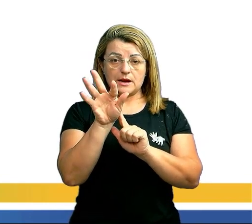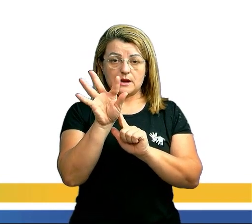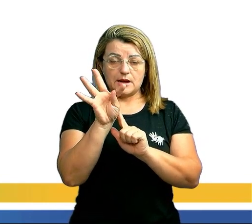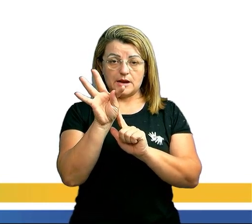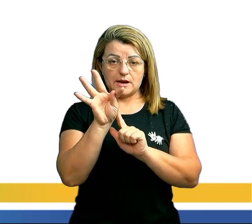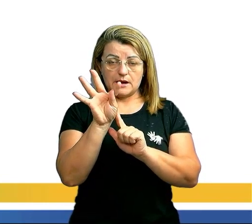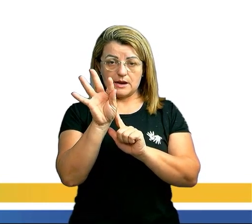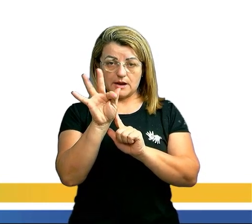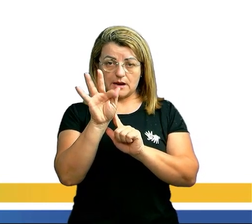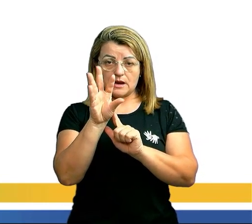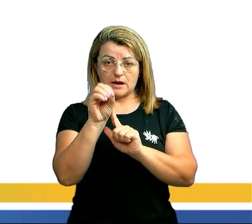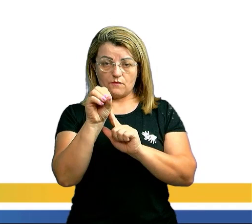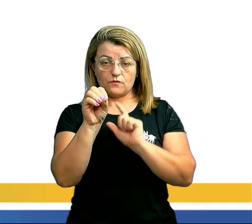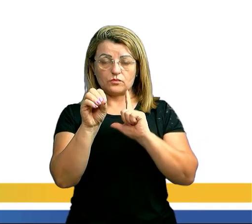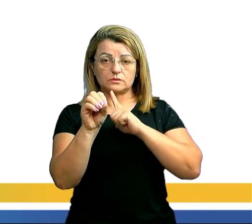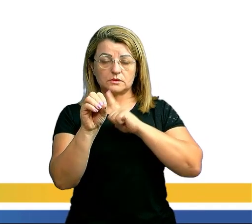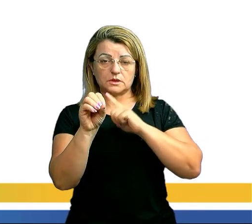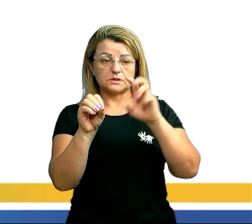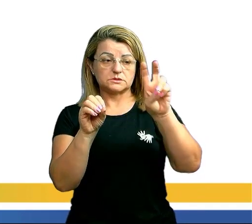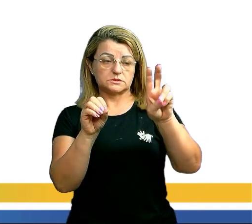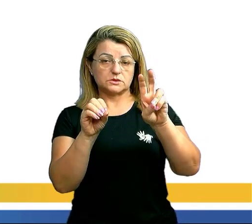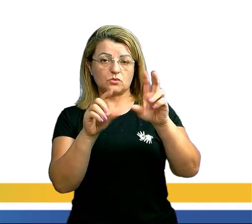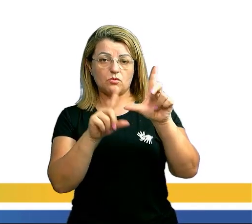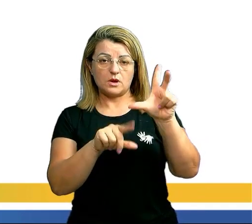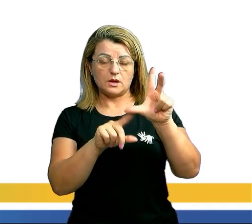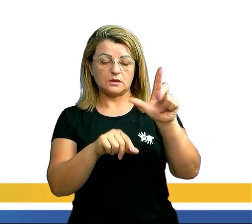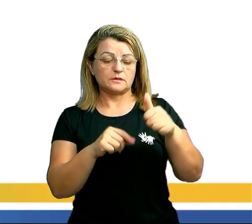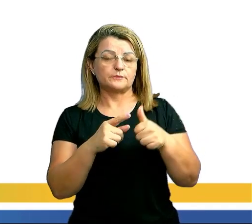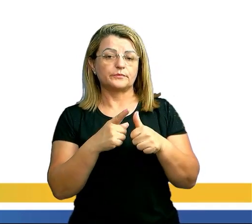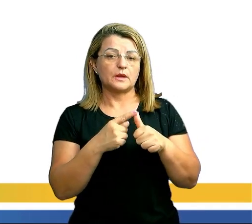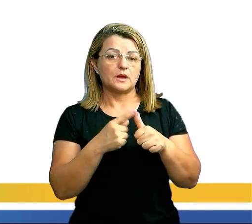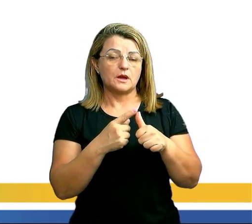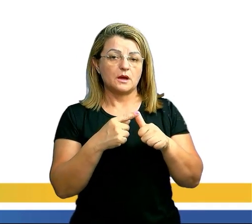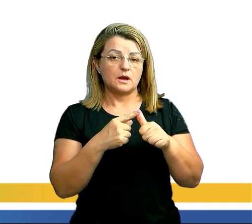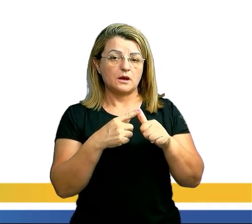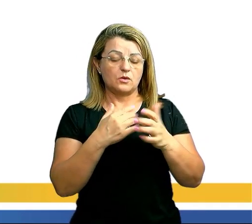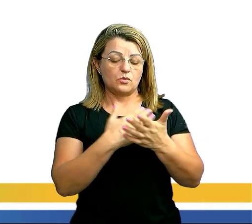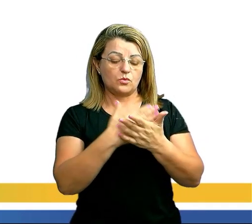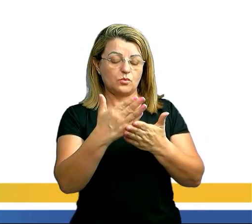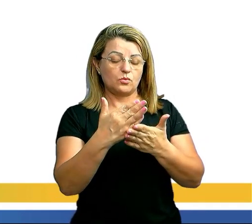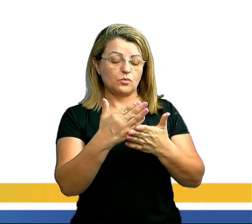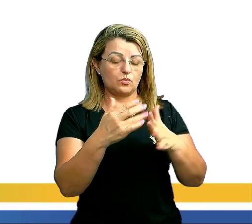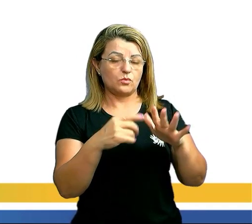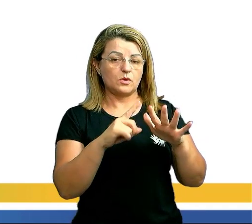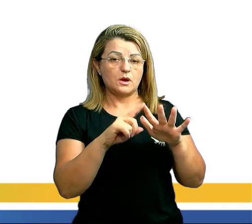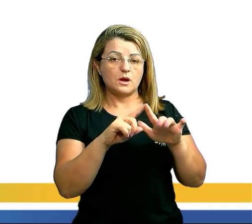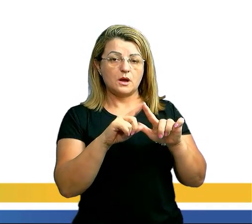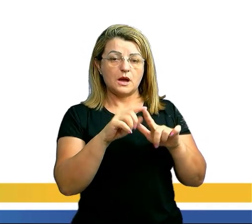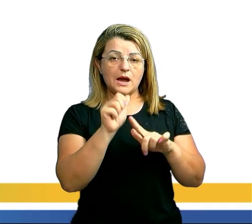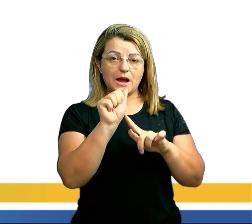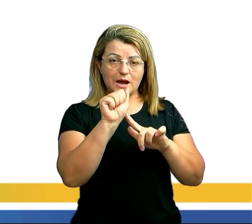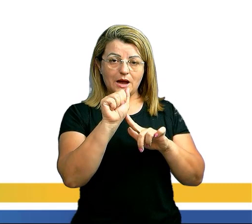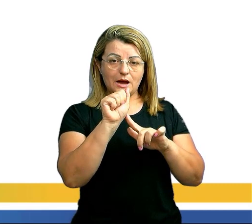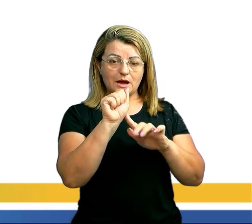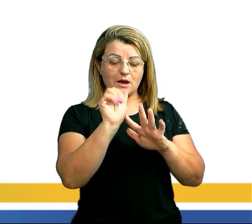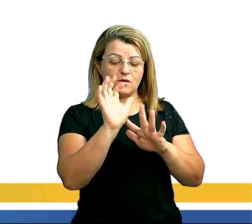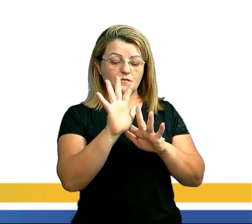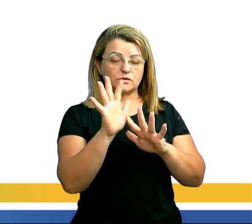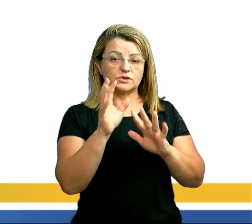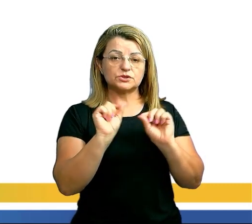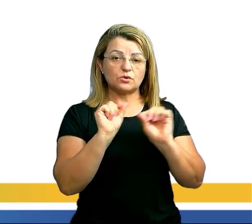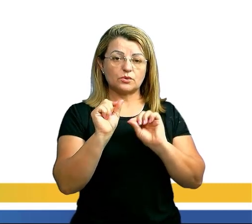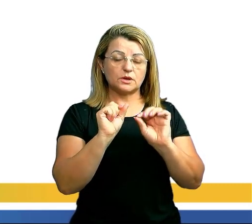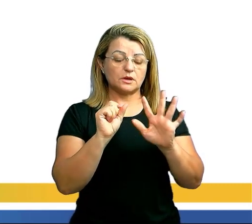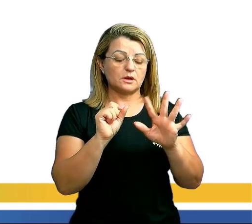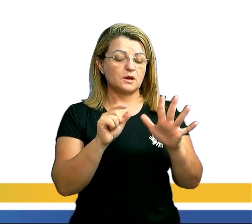Eu quero agora que comece com a letra A. Eu vou fixar o A no início e deixar quatro letras livres.